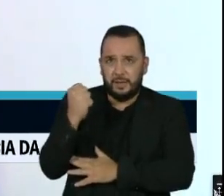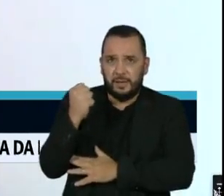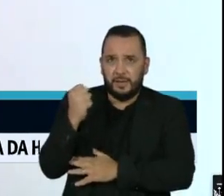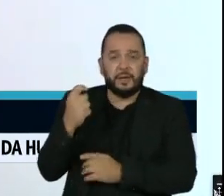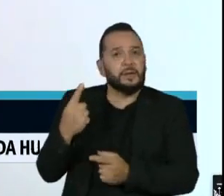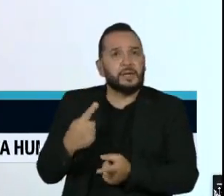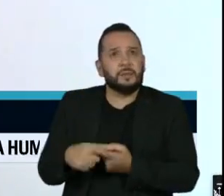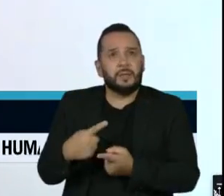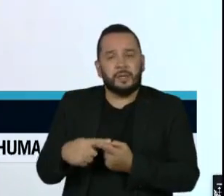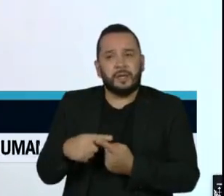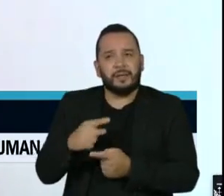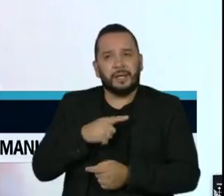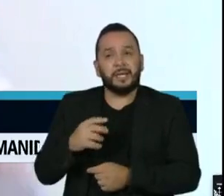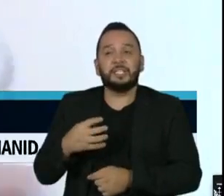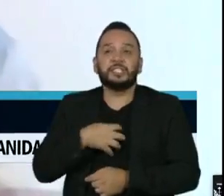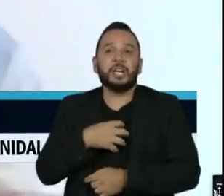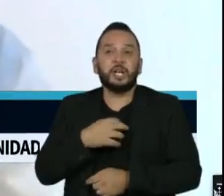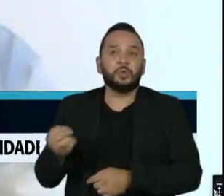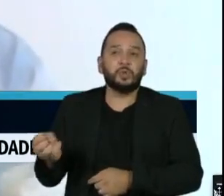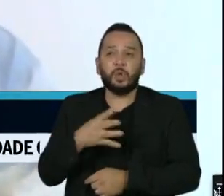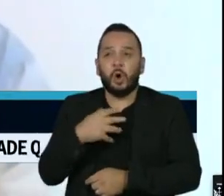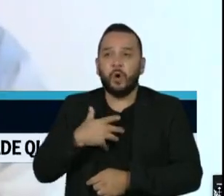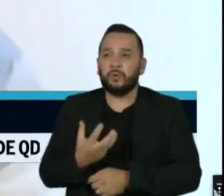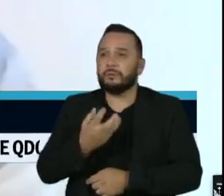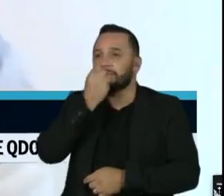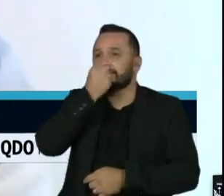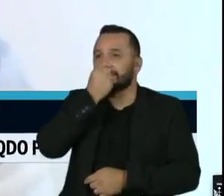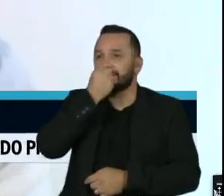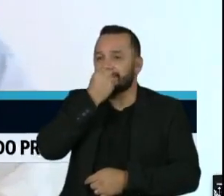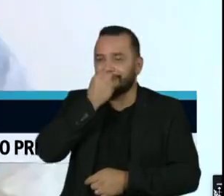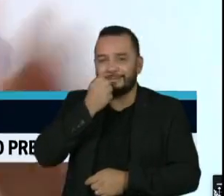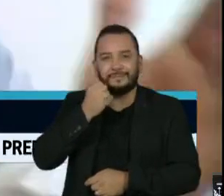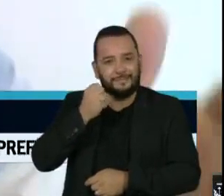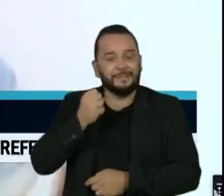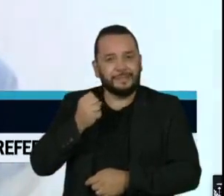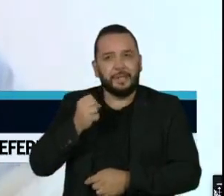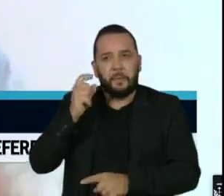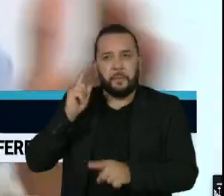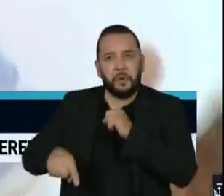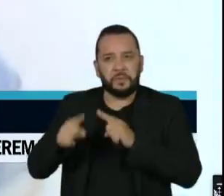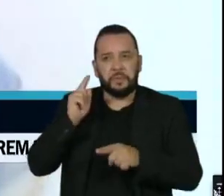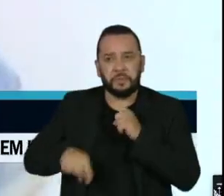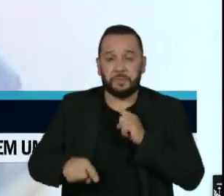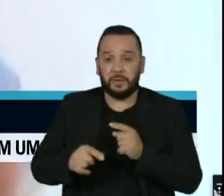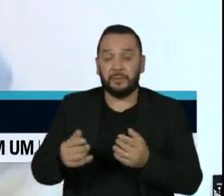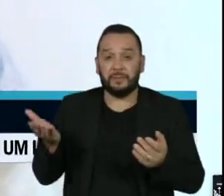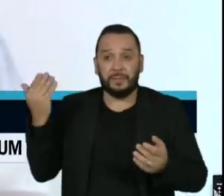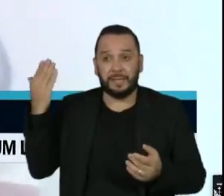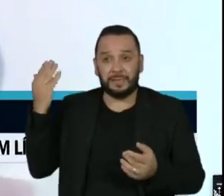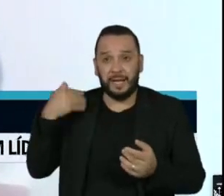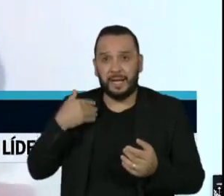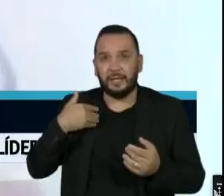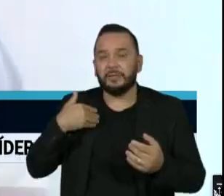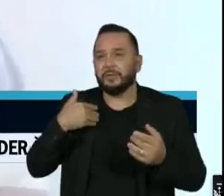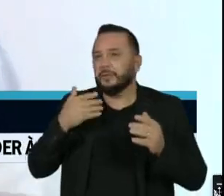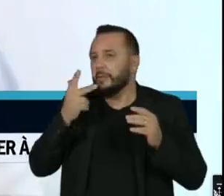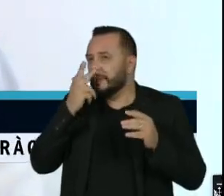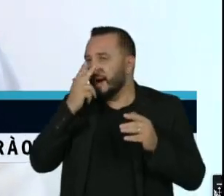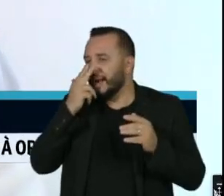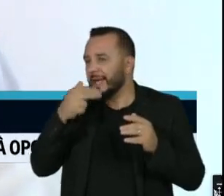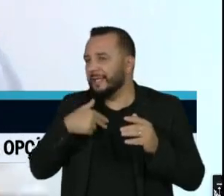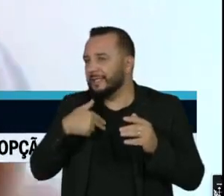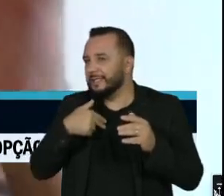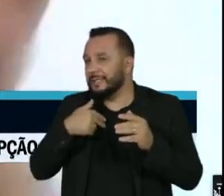novos tipos de censura. A censura deixa de ser um expediente escancarado, explícito, para ser um expediente